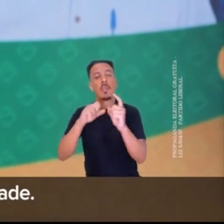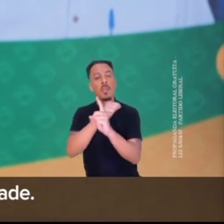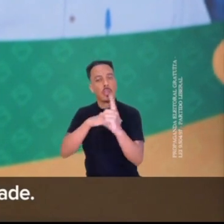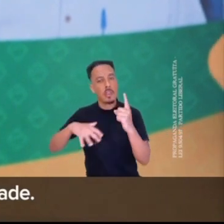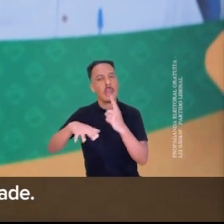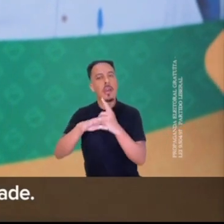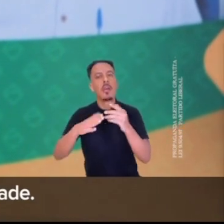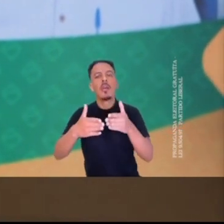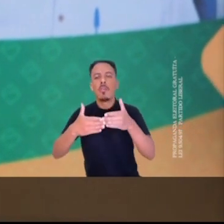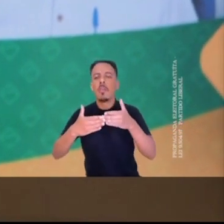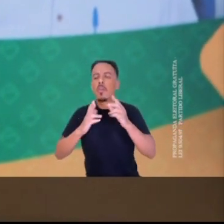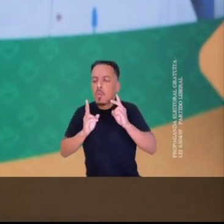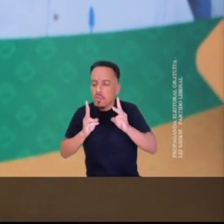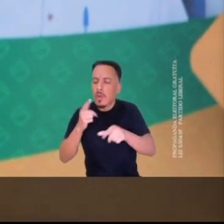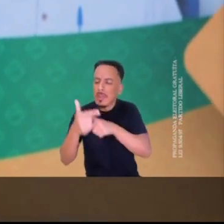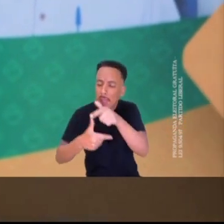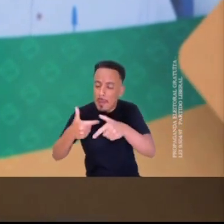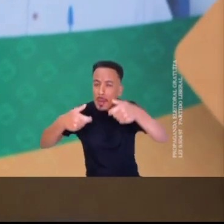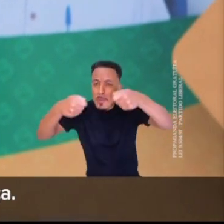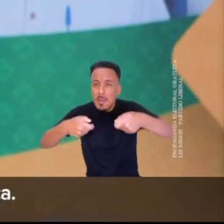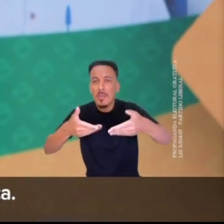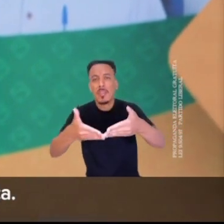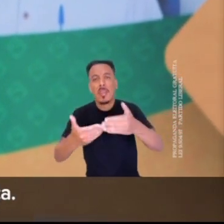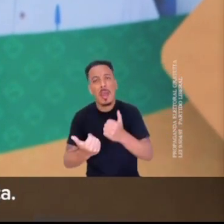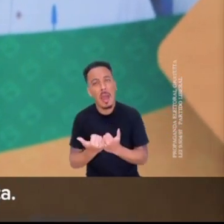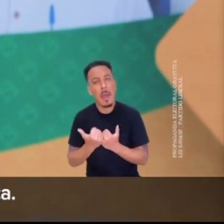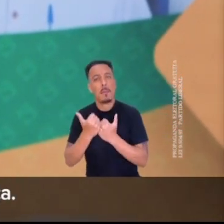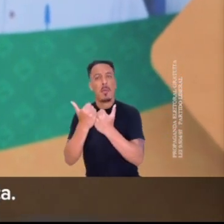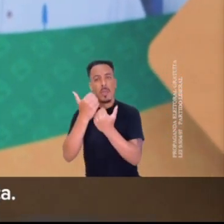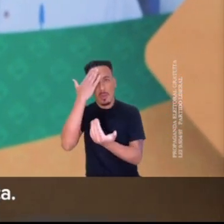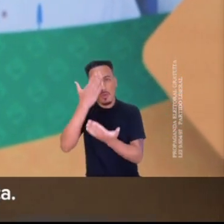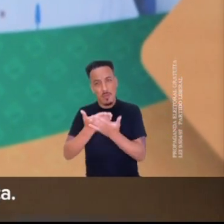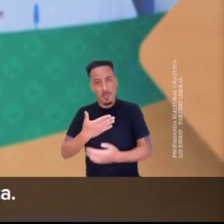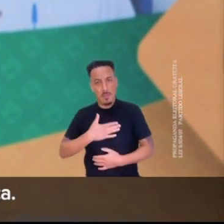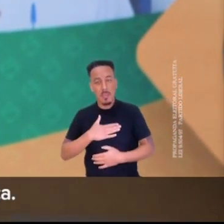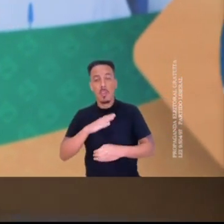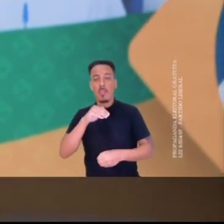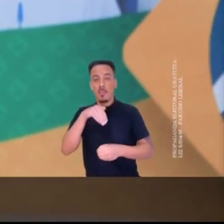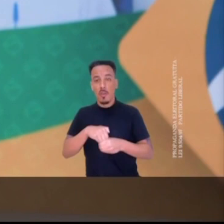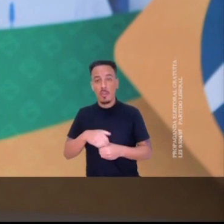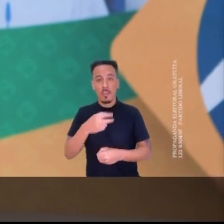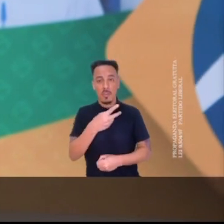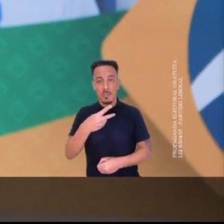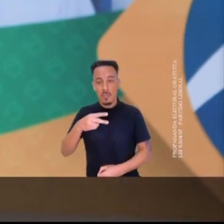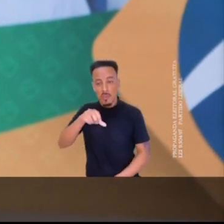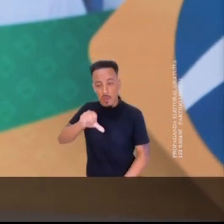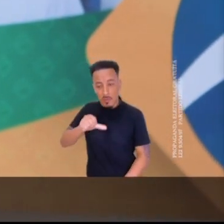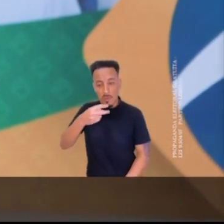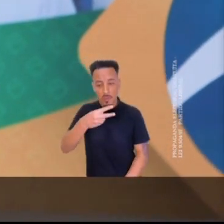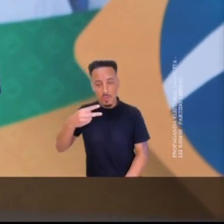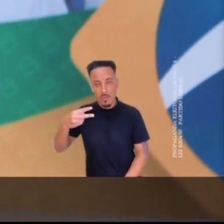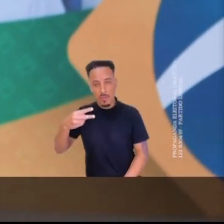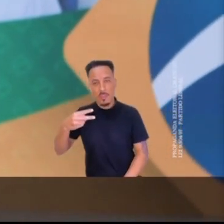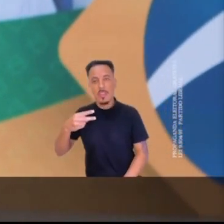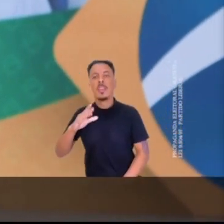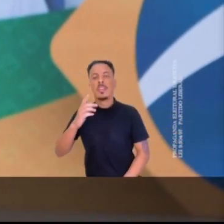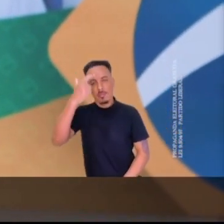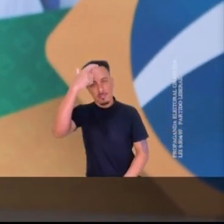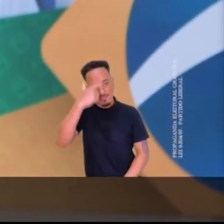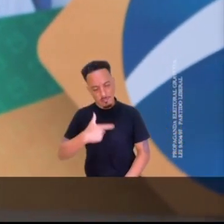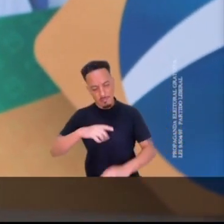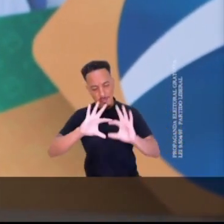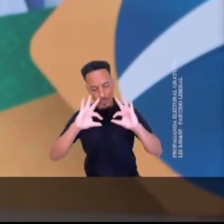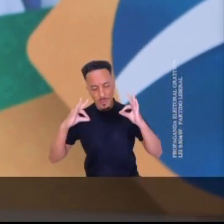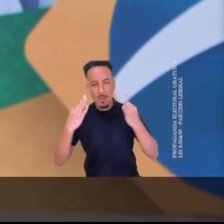nossa sociedade, quero continuar esse trabalho e preciso mais uma vez da sua confiança. Vote 22, 9, 22. Valéria